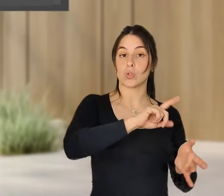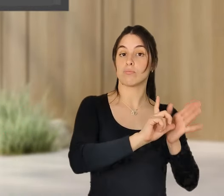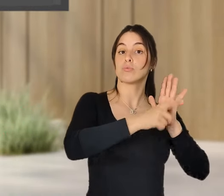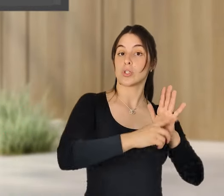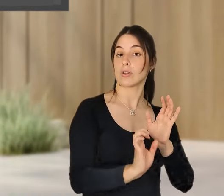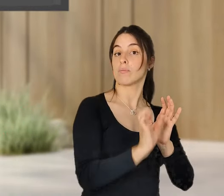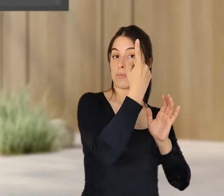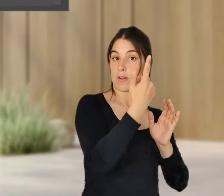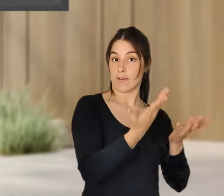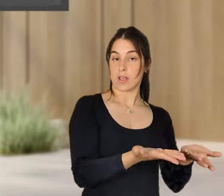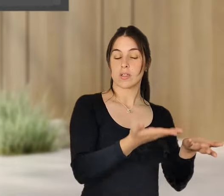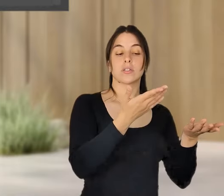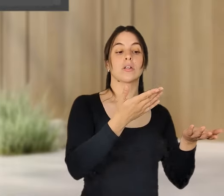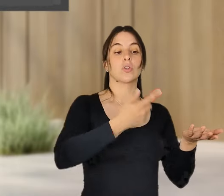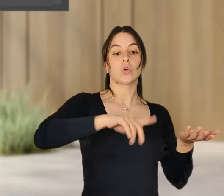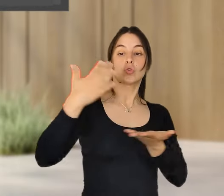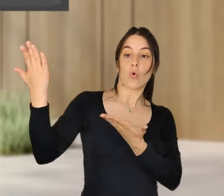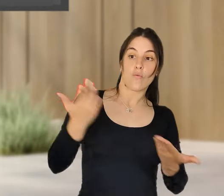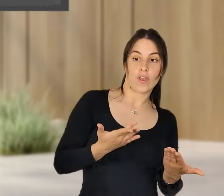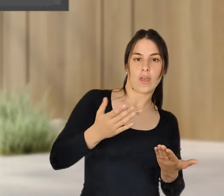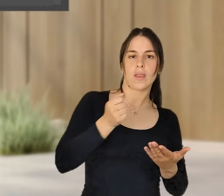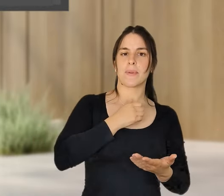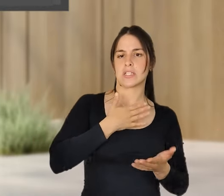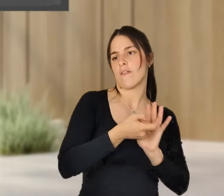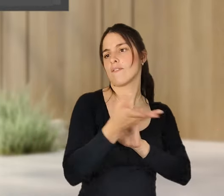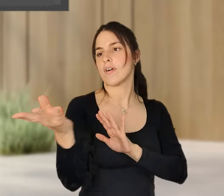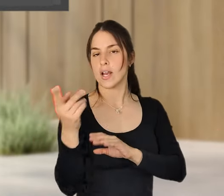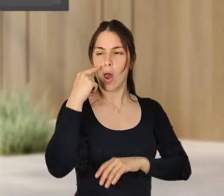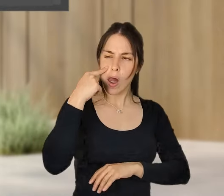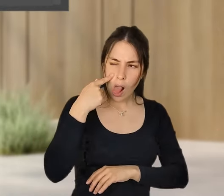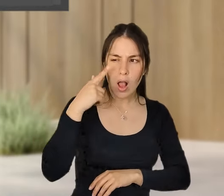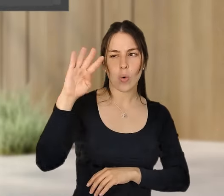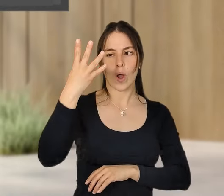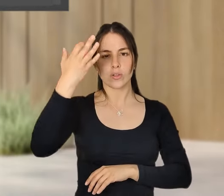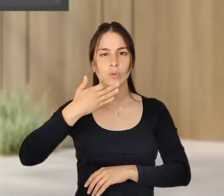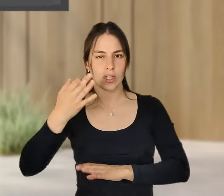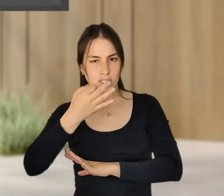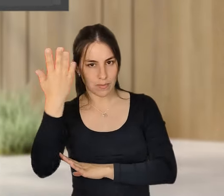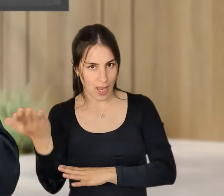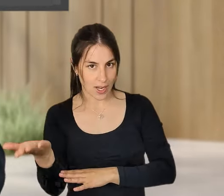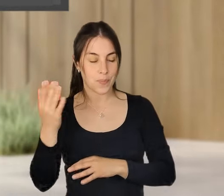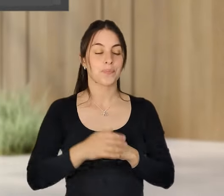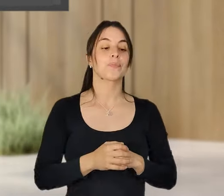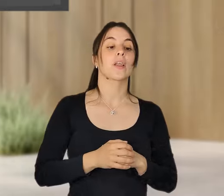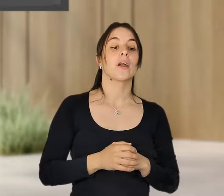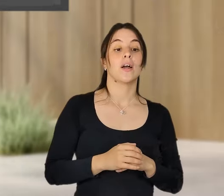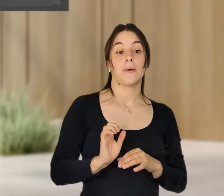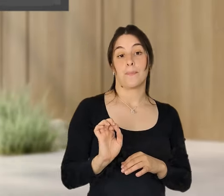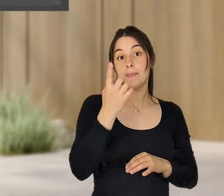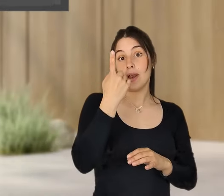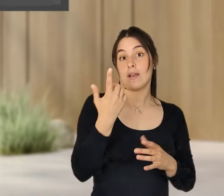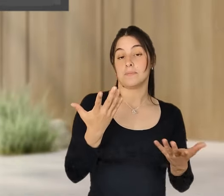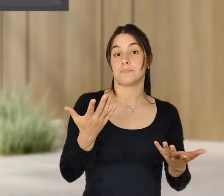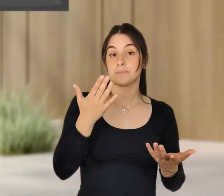e convidámos empresas a experimentar a semana de quatro dias, uma das principais decisões foi não oferecer nenhum financiamento, nenhum subsídio, embora